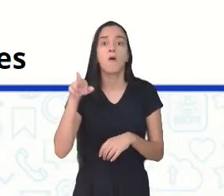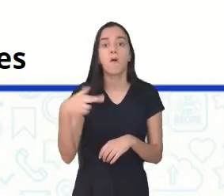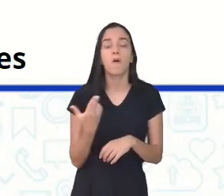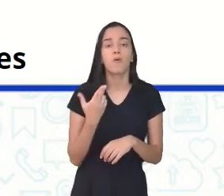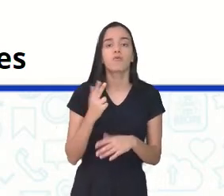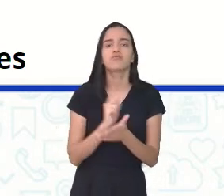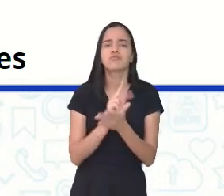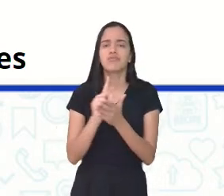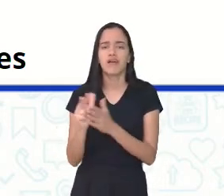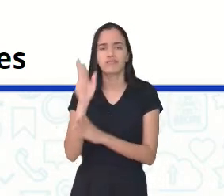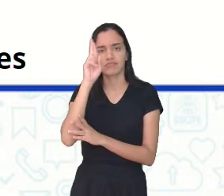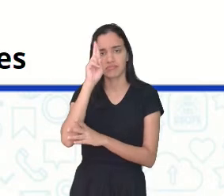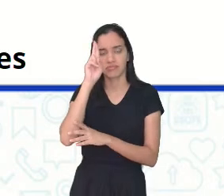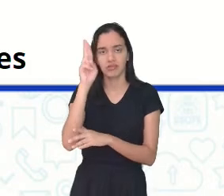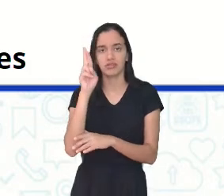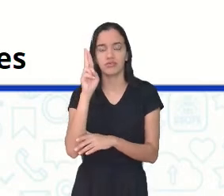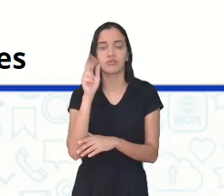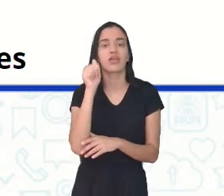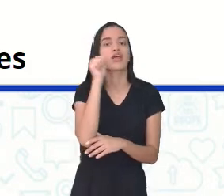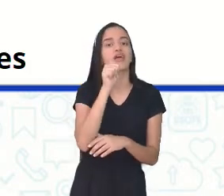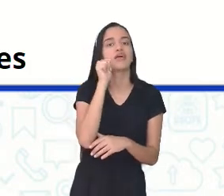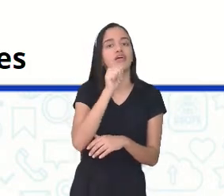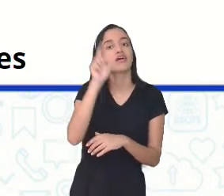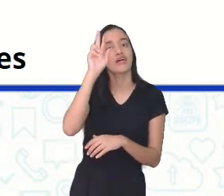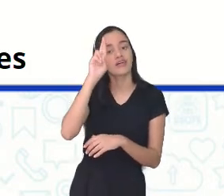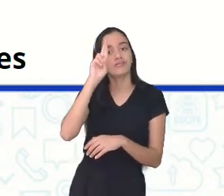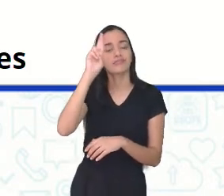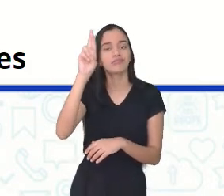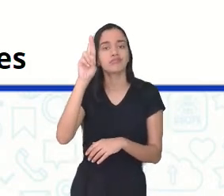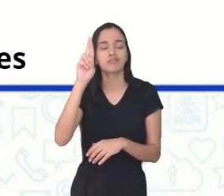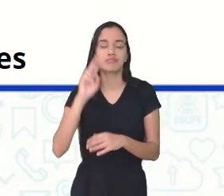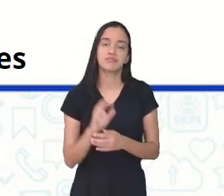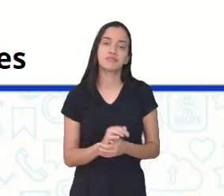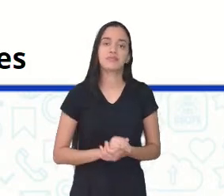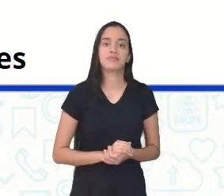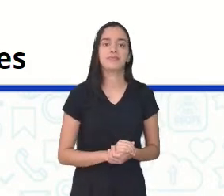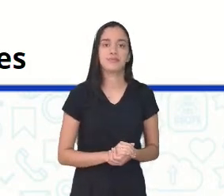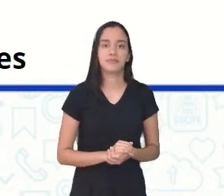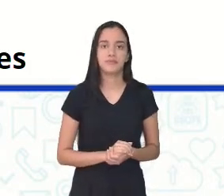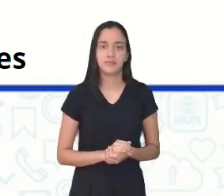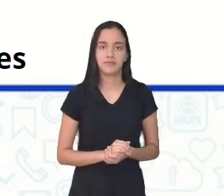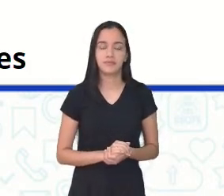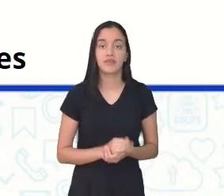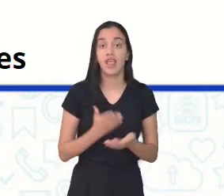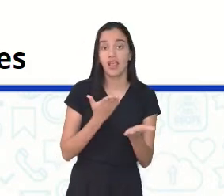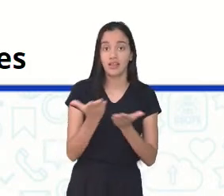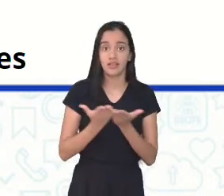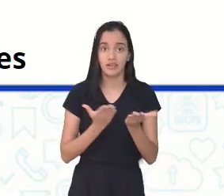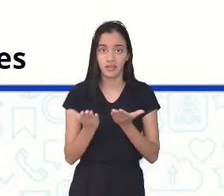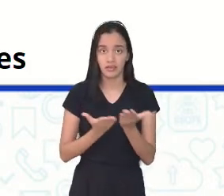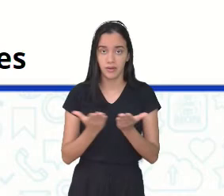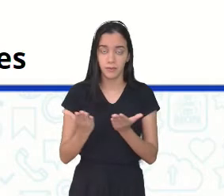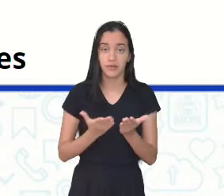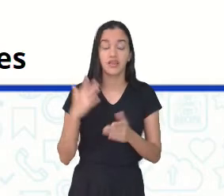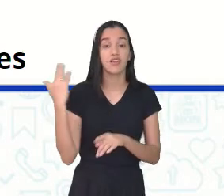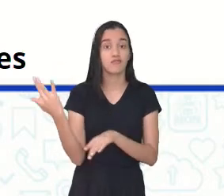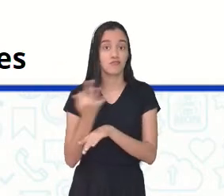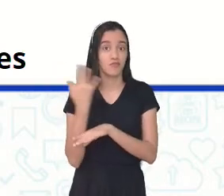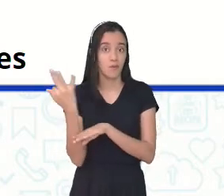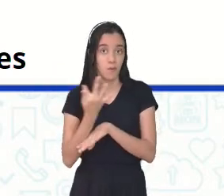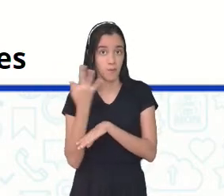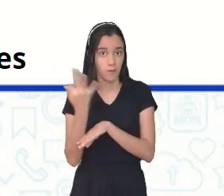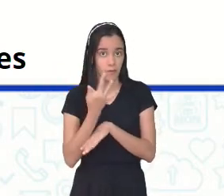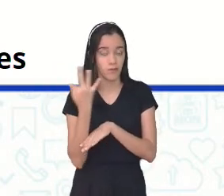senhores, não é? As senhoras, a senhora, não é? É tratamento, não é? Formal e